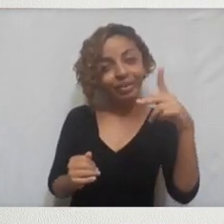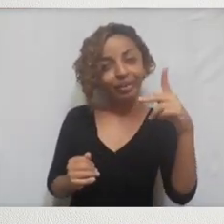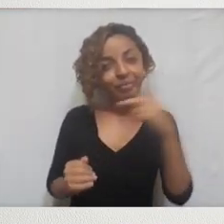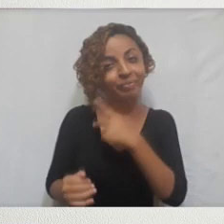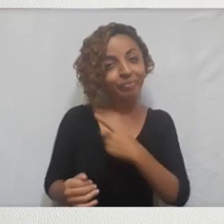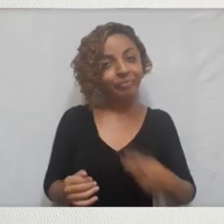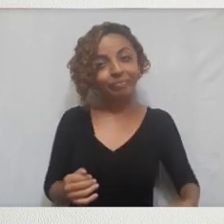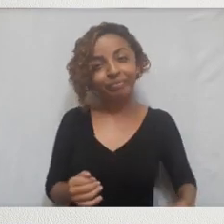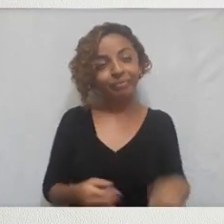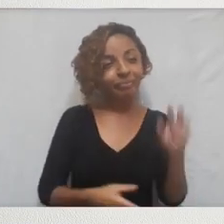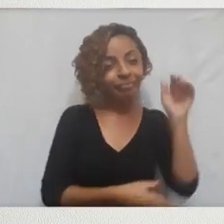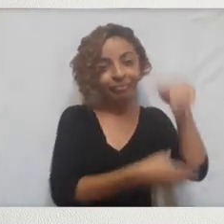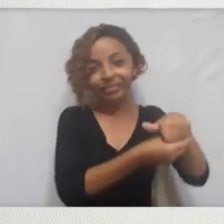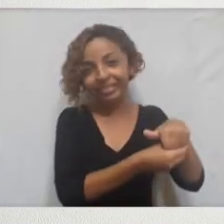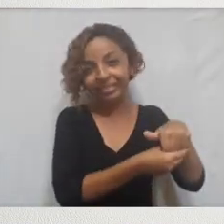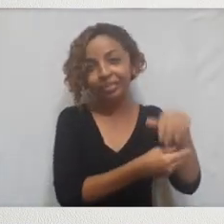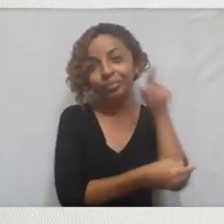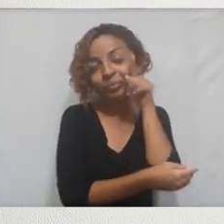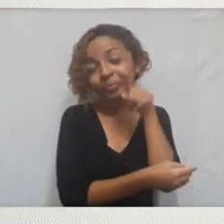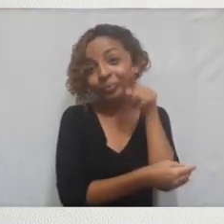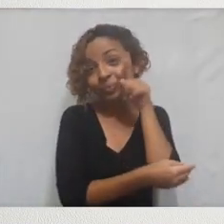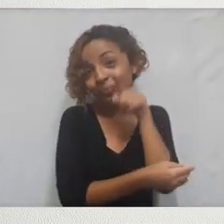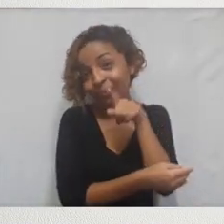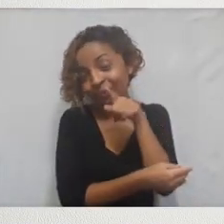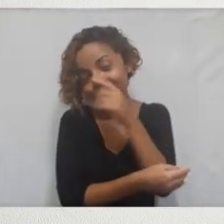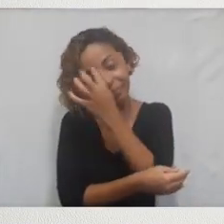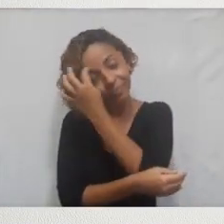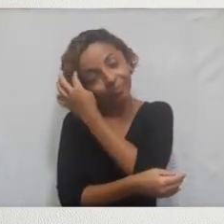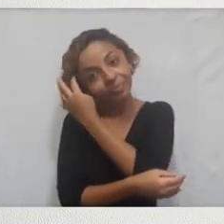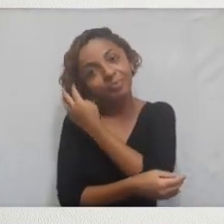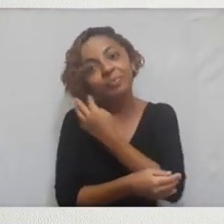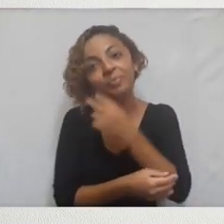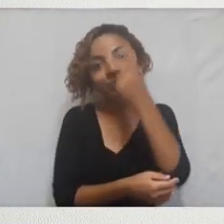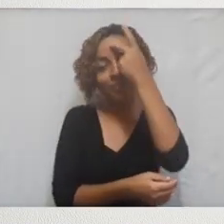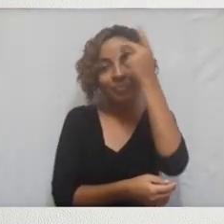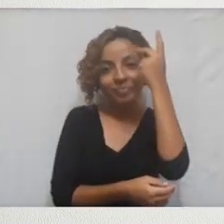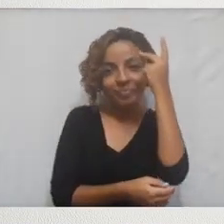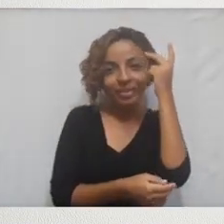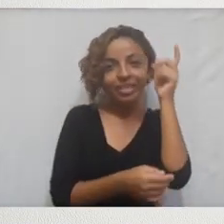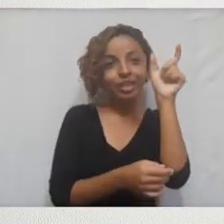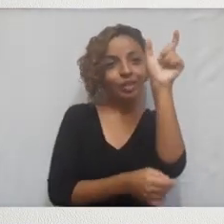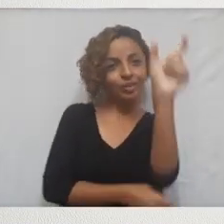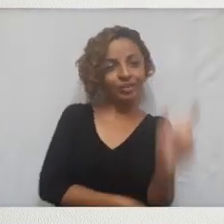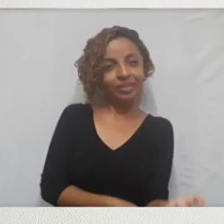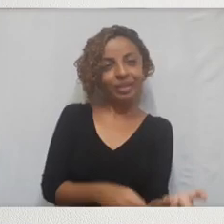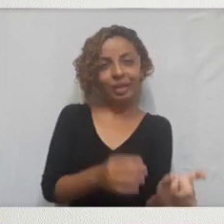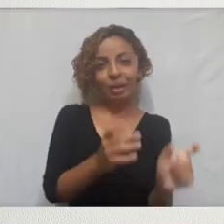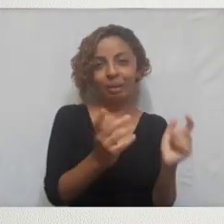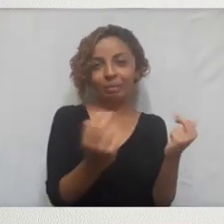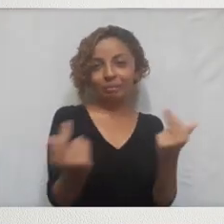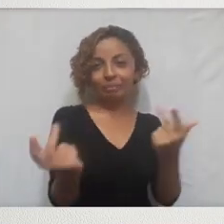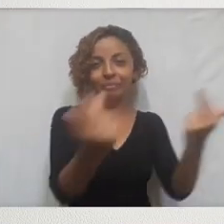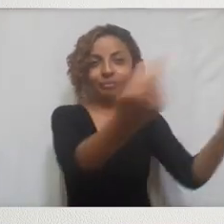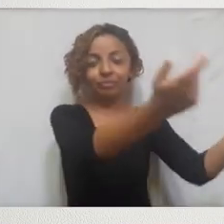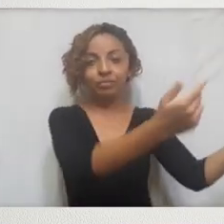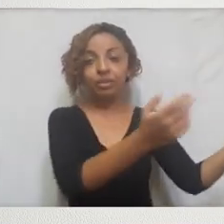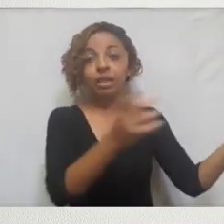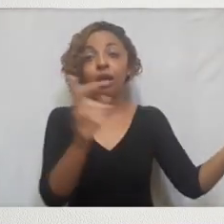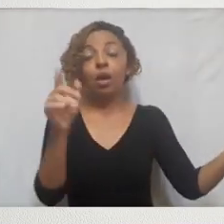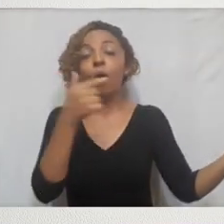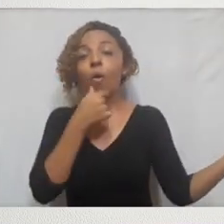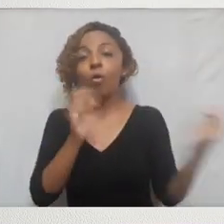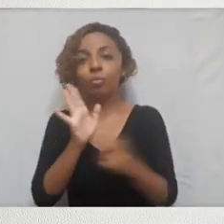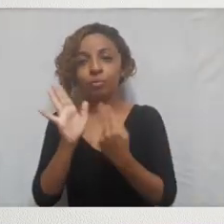muito, esse ano vai ter eleição nos Estados Unidos, pessoas, esse estereótipo que o John Updike tanto